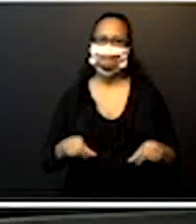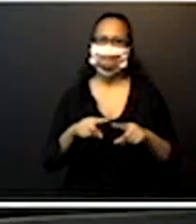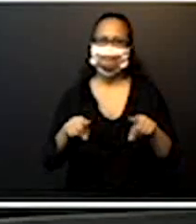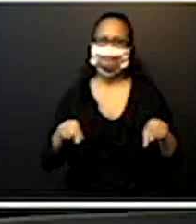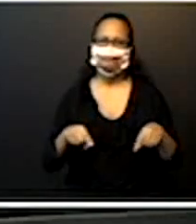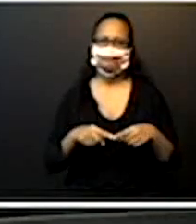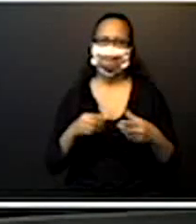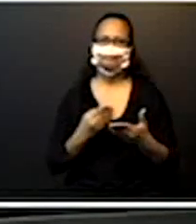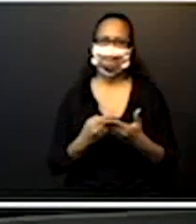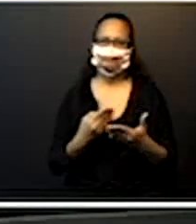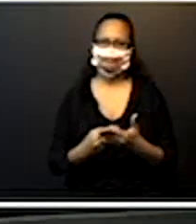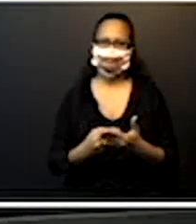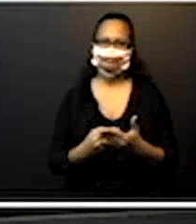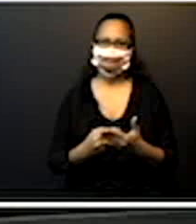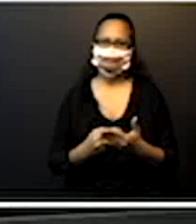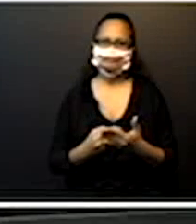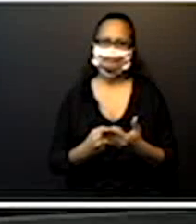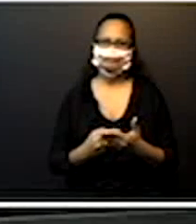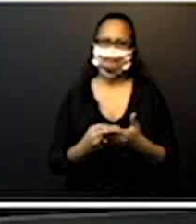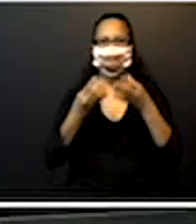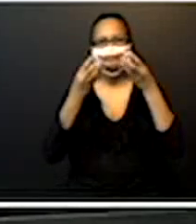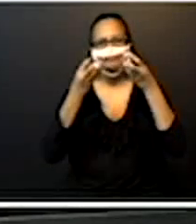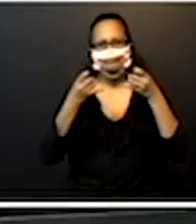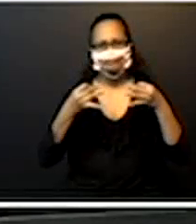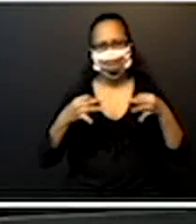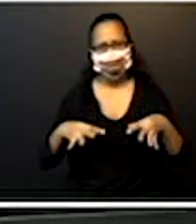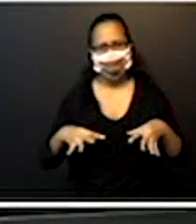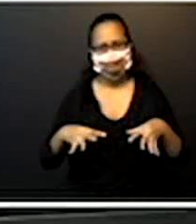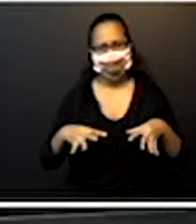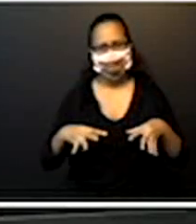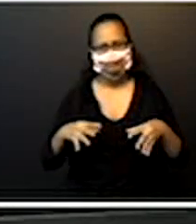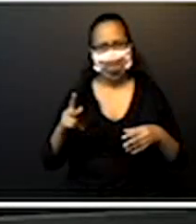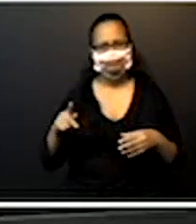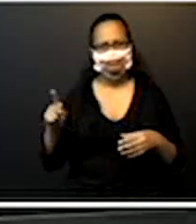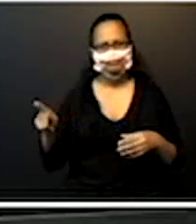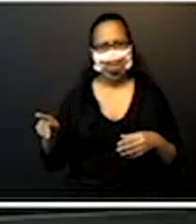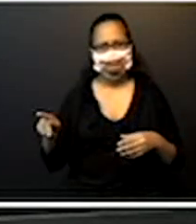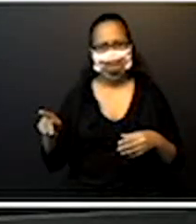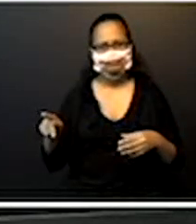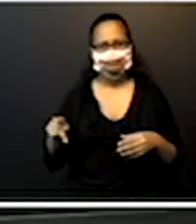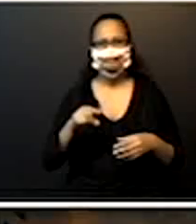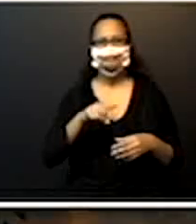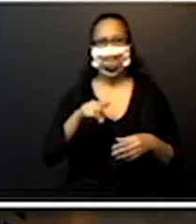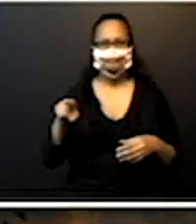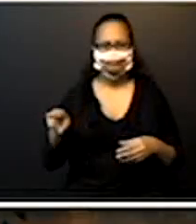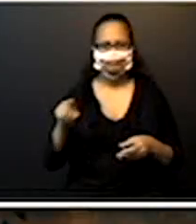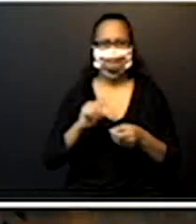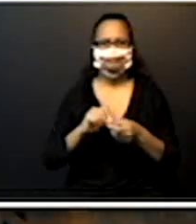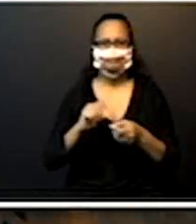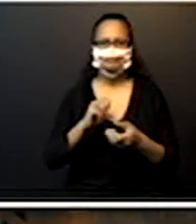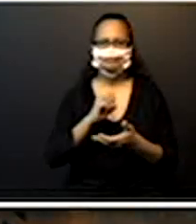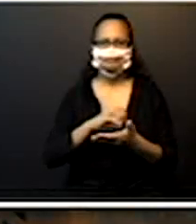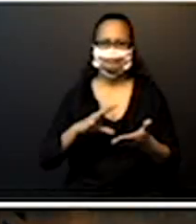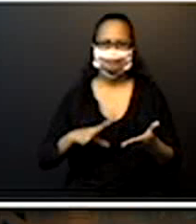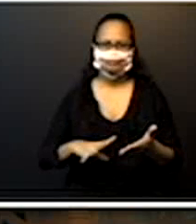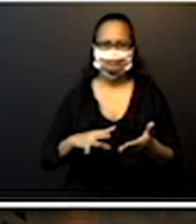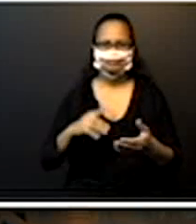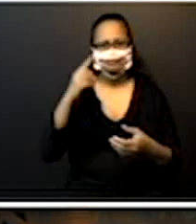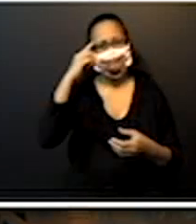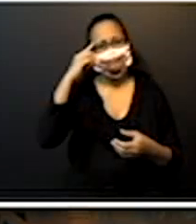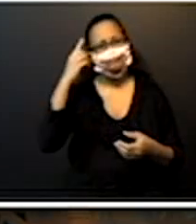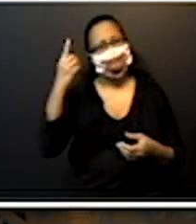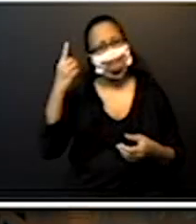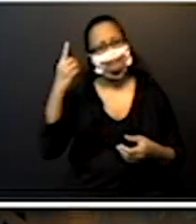explico a matéria para vocês. Vocês fazem as atividades. Dúvidas e